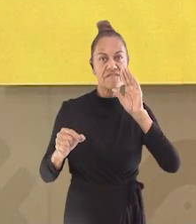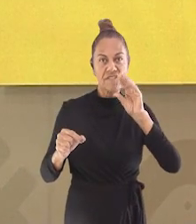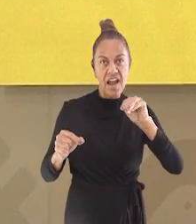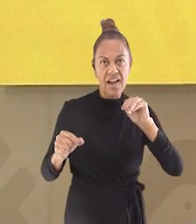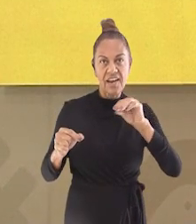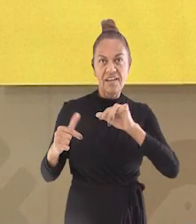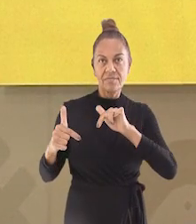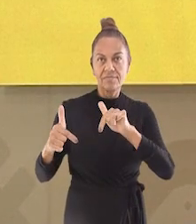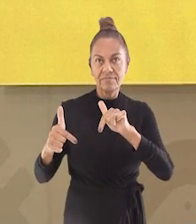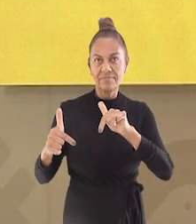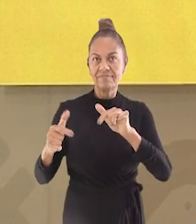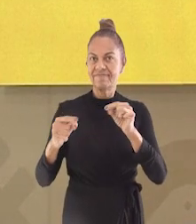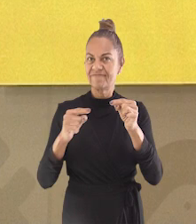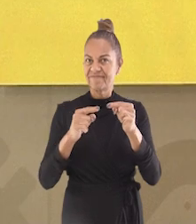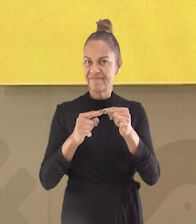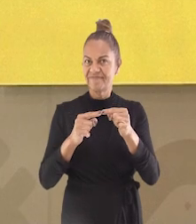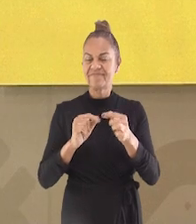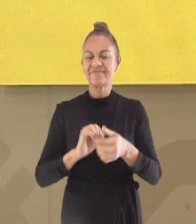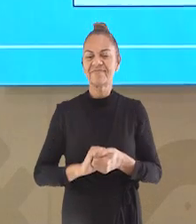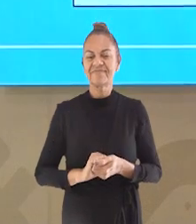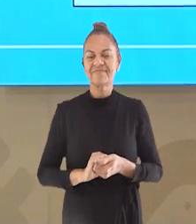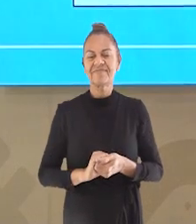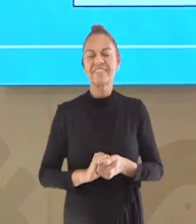Vejamos alguns exemplos.